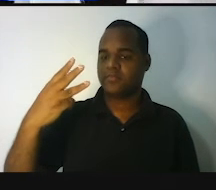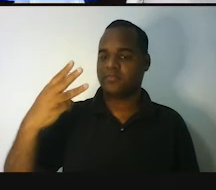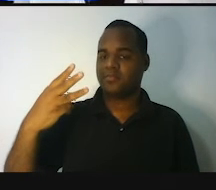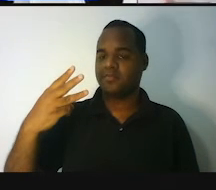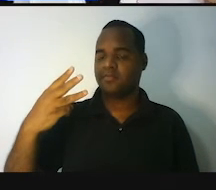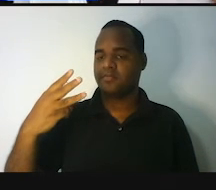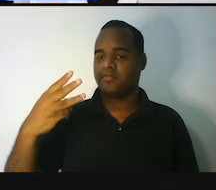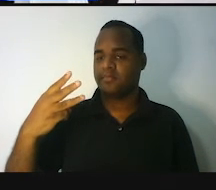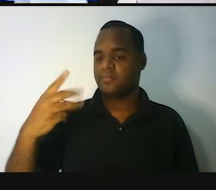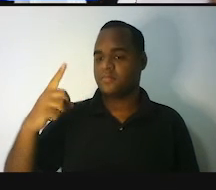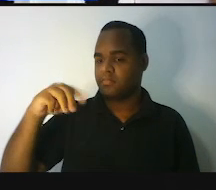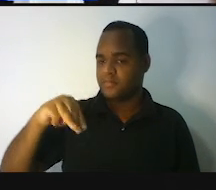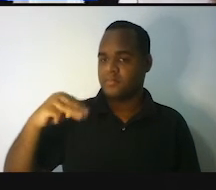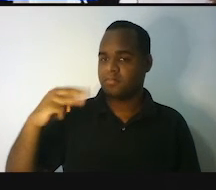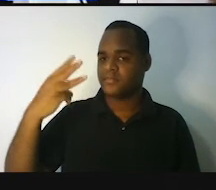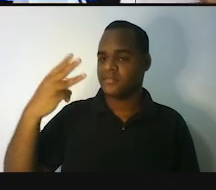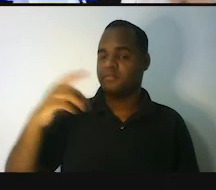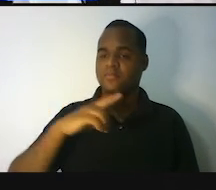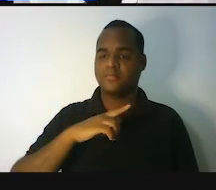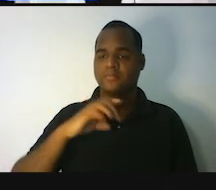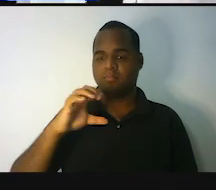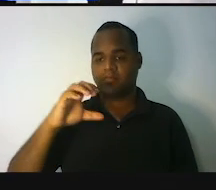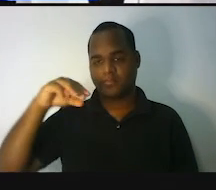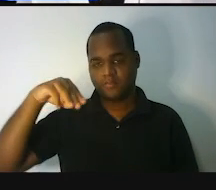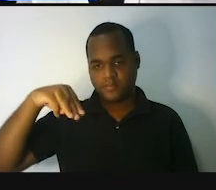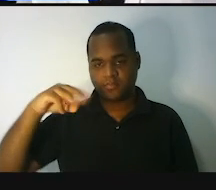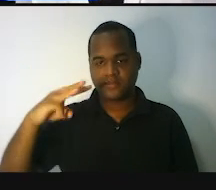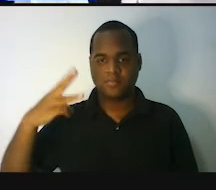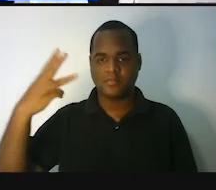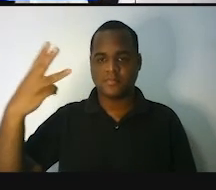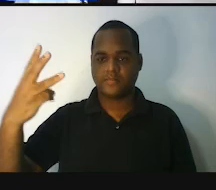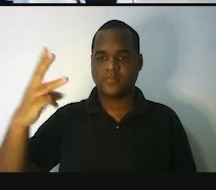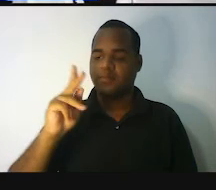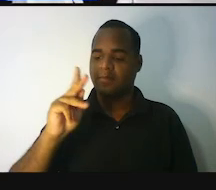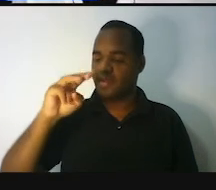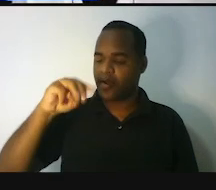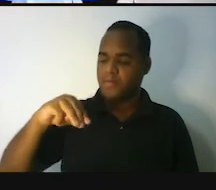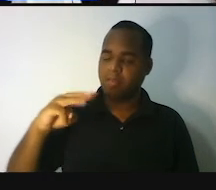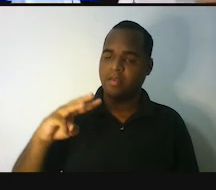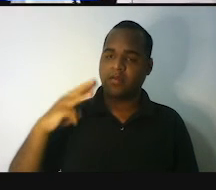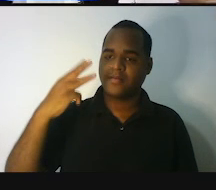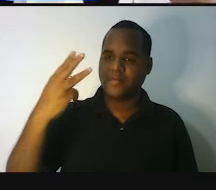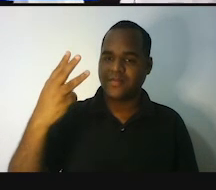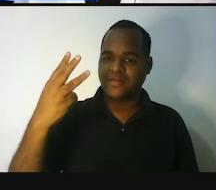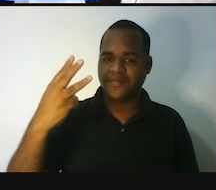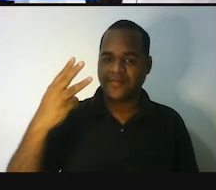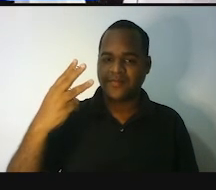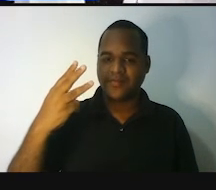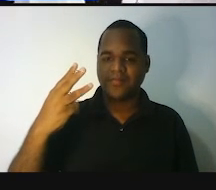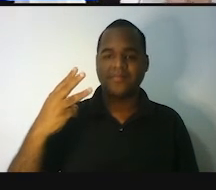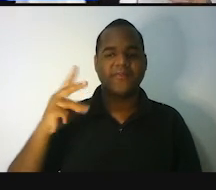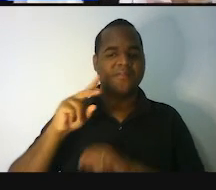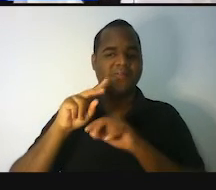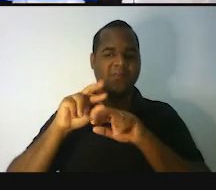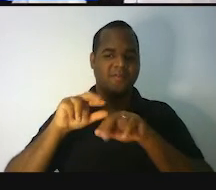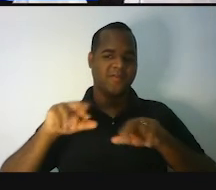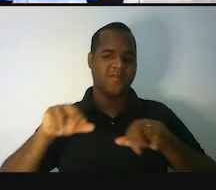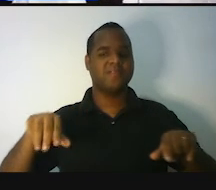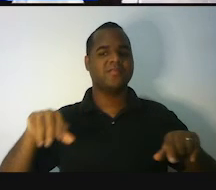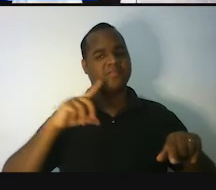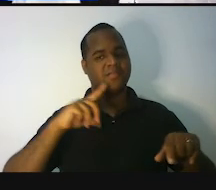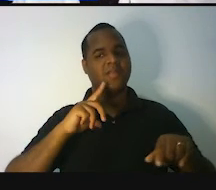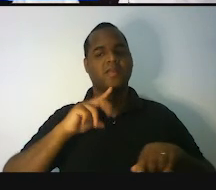cúbico, centímetro cúbico, quilômetro cúbico e